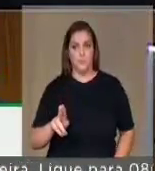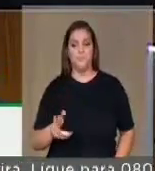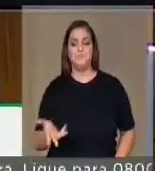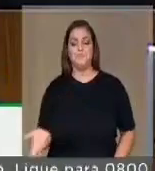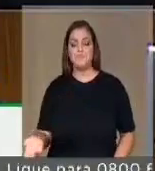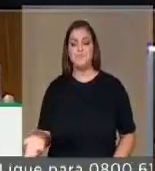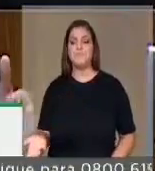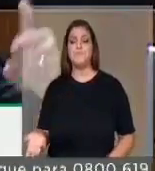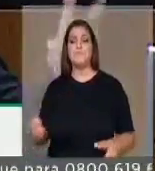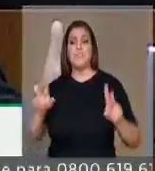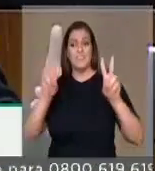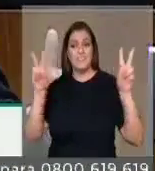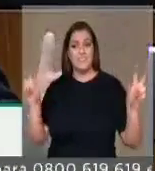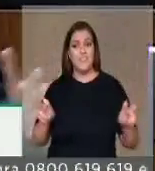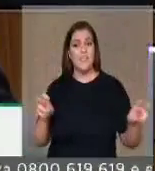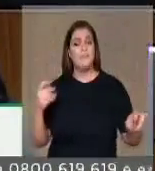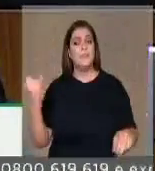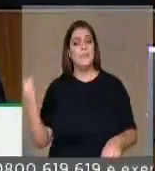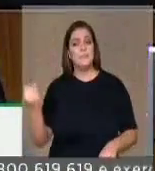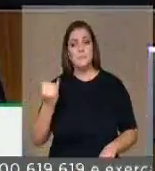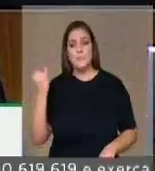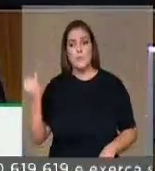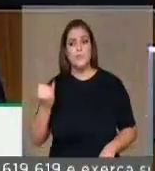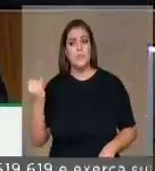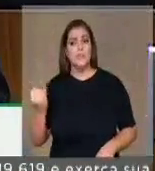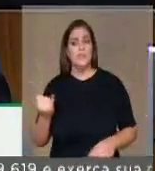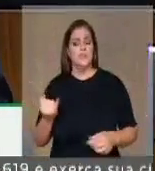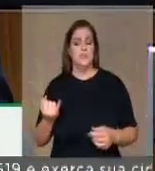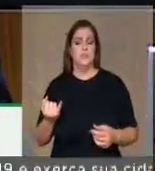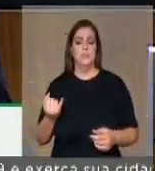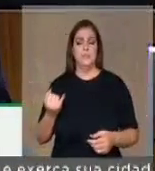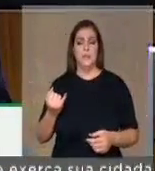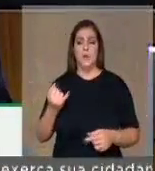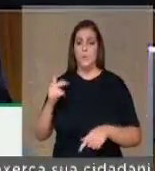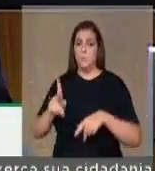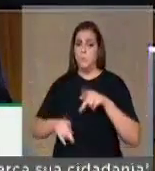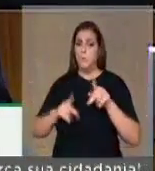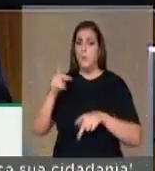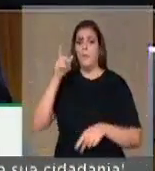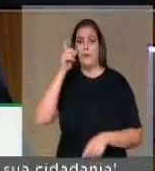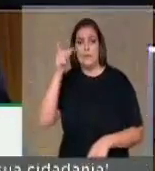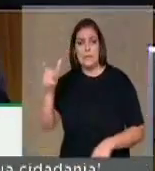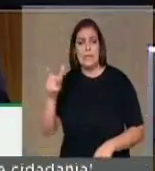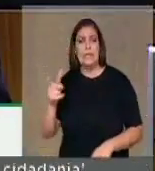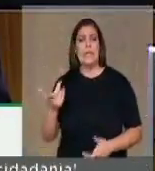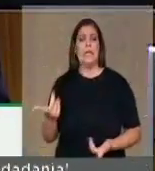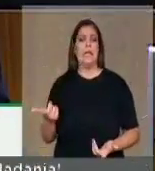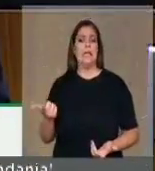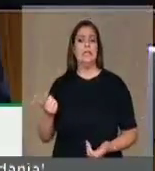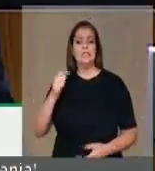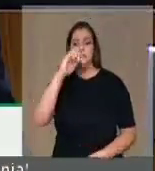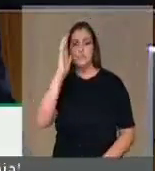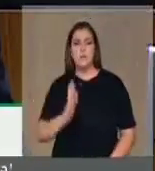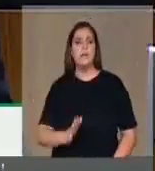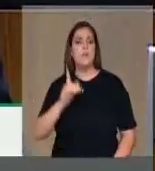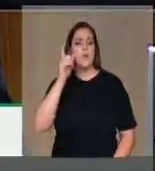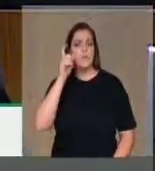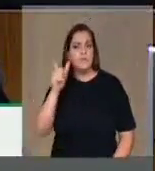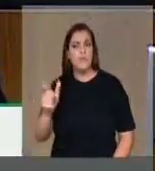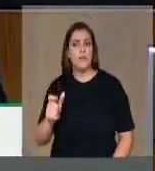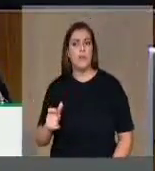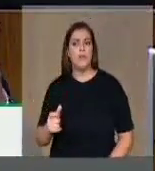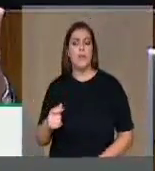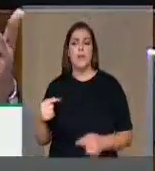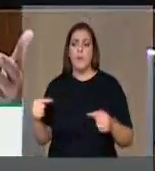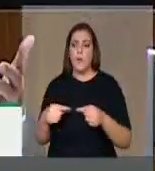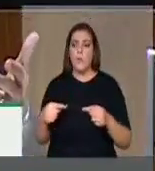denso de interesse da nação, de interesse do povo brasileiro, de interesse da soberania nacional,